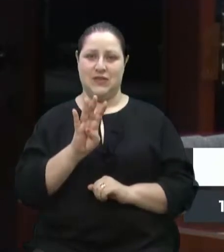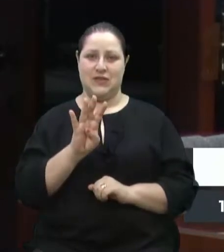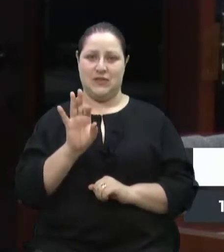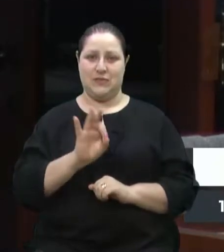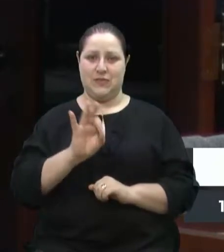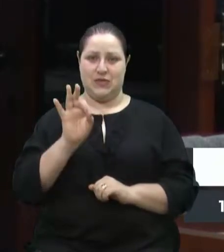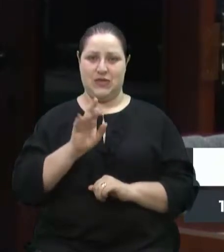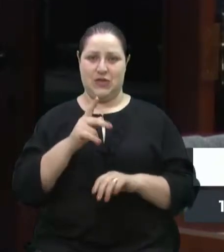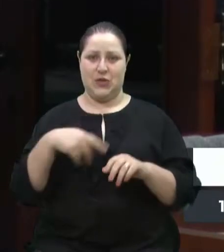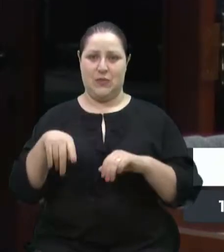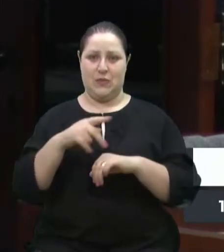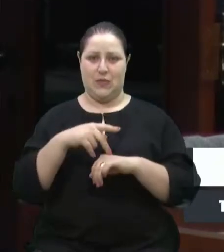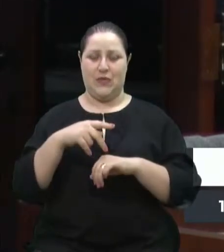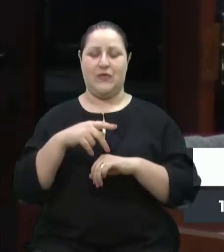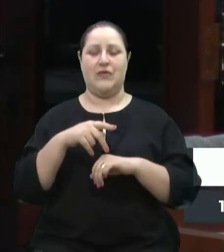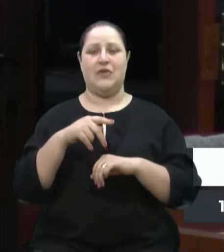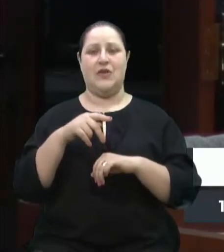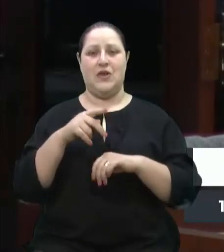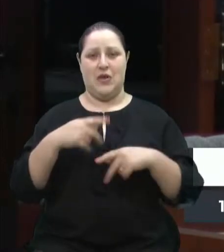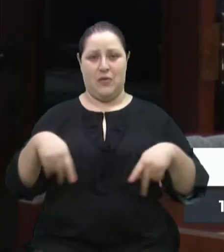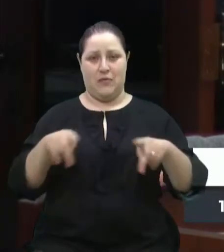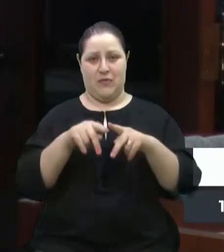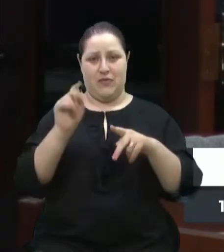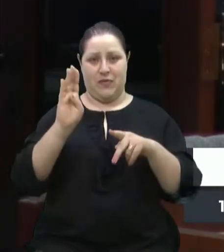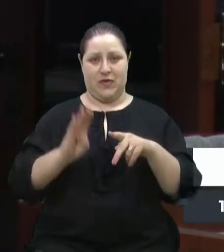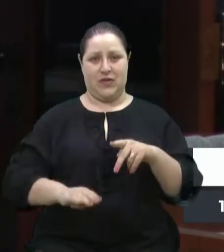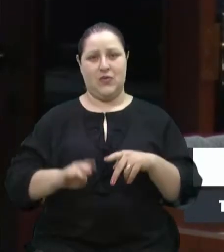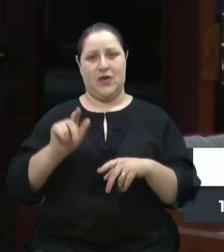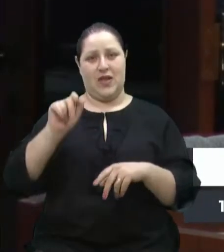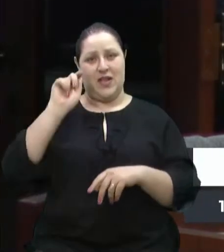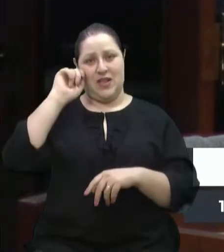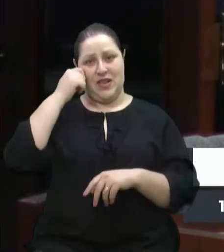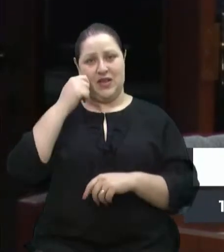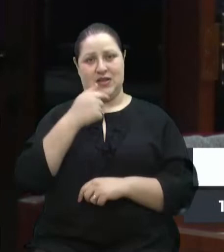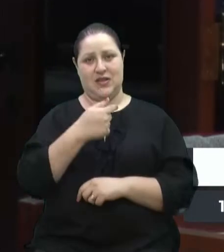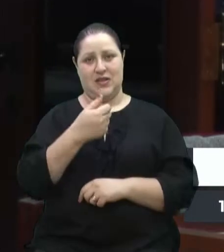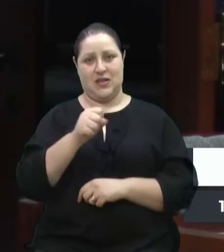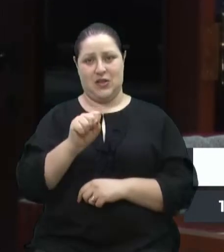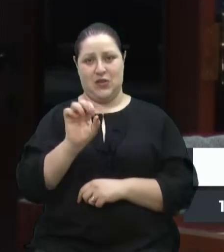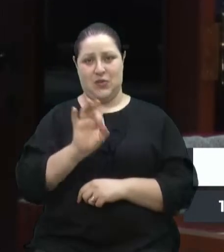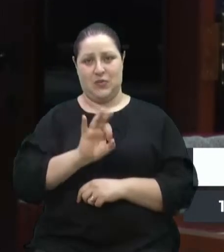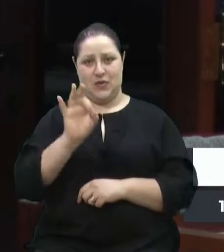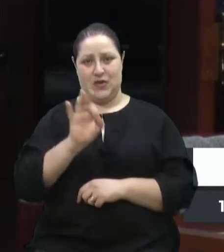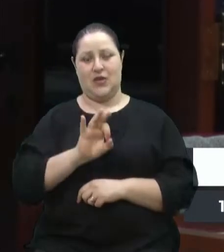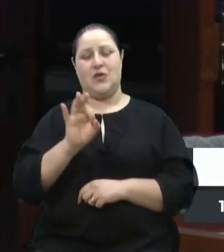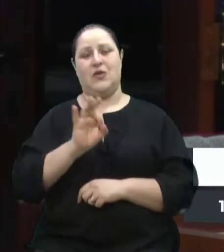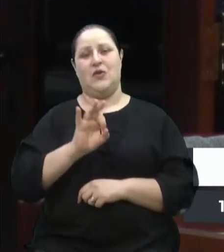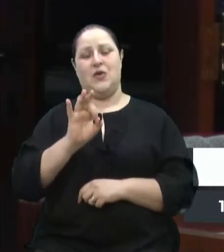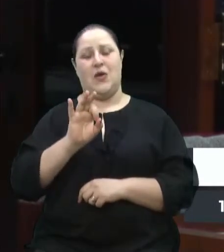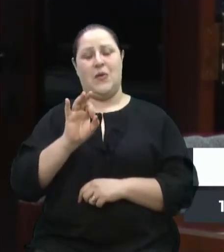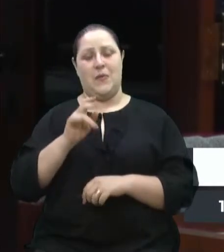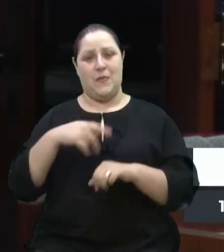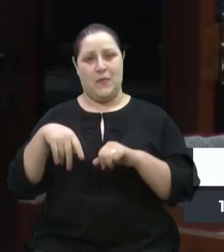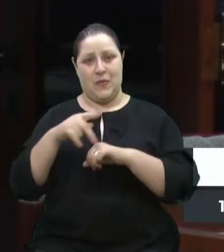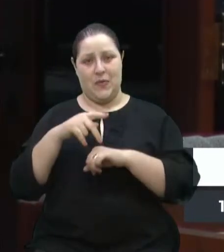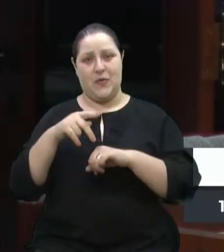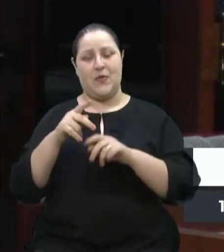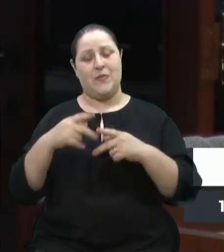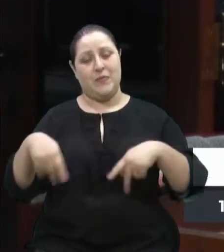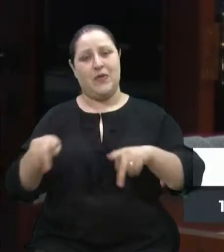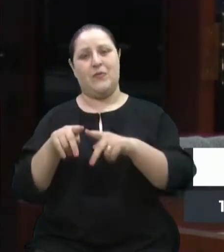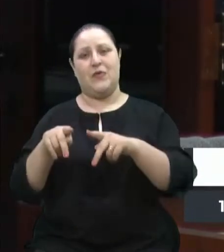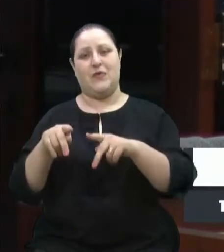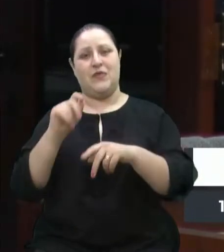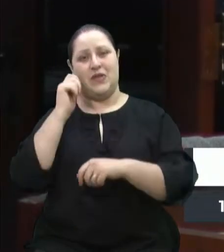população é negra. 78% da população negra tem mais